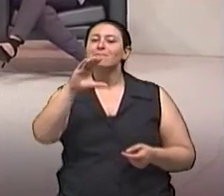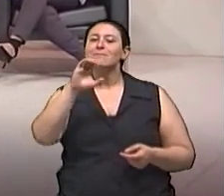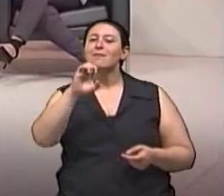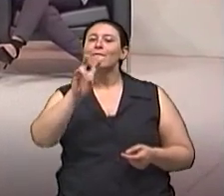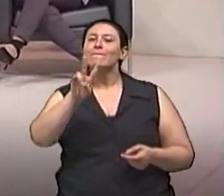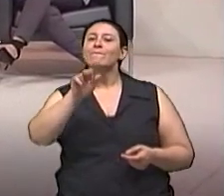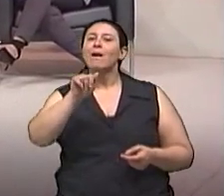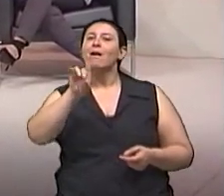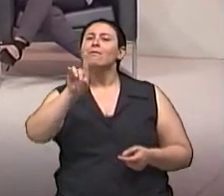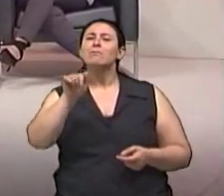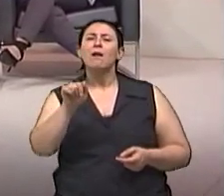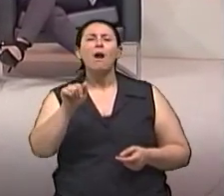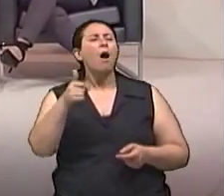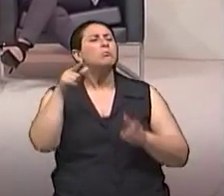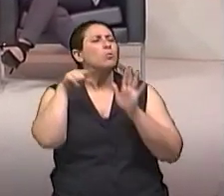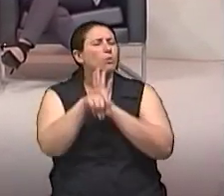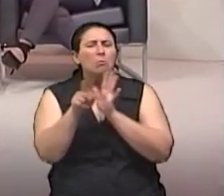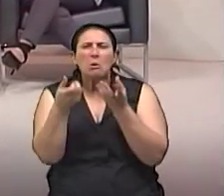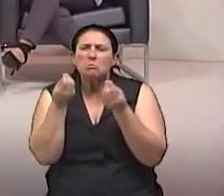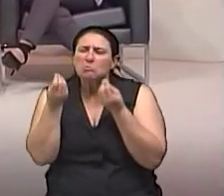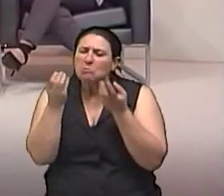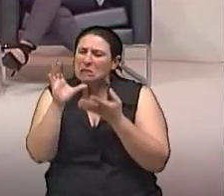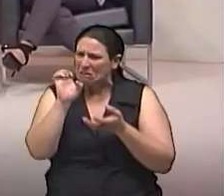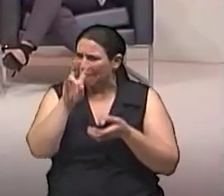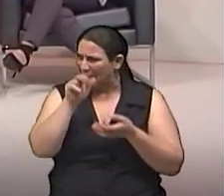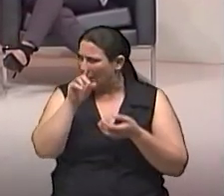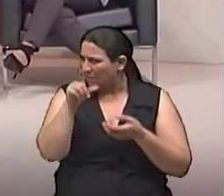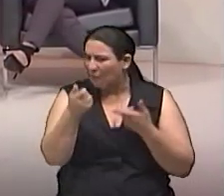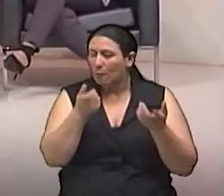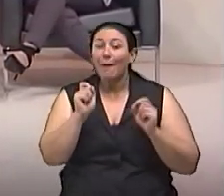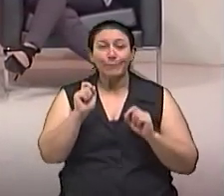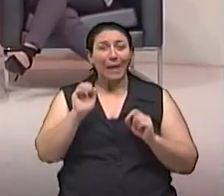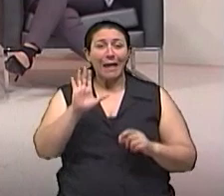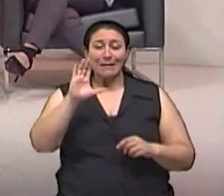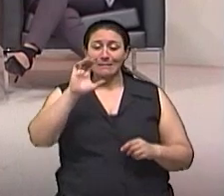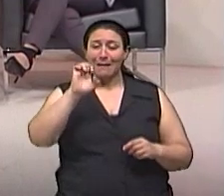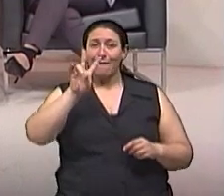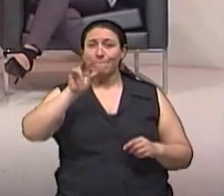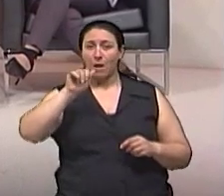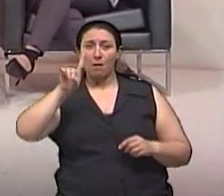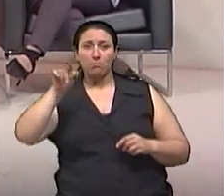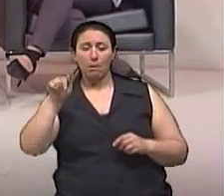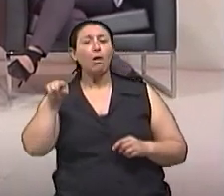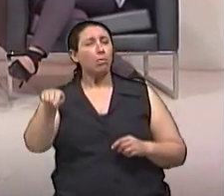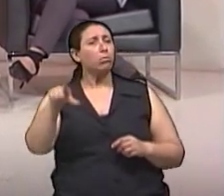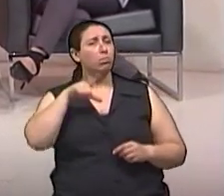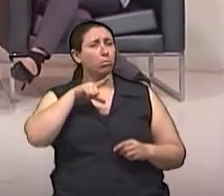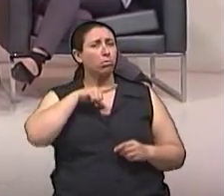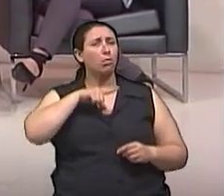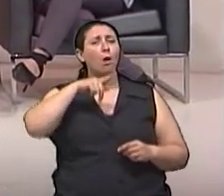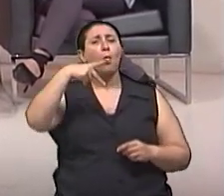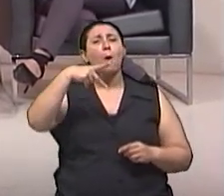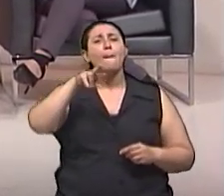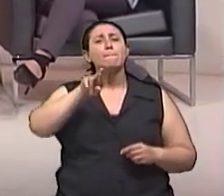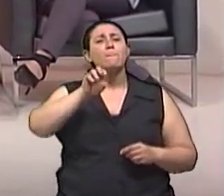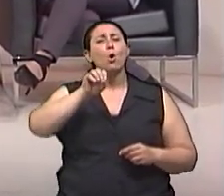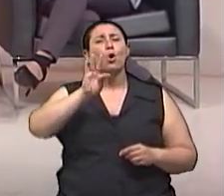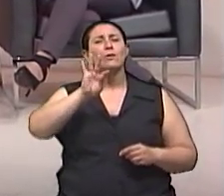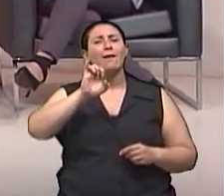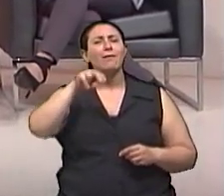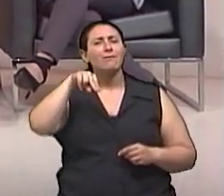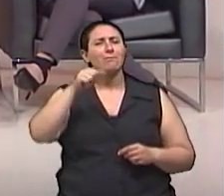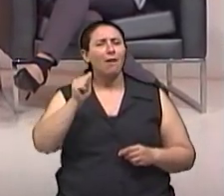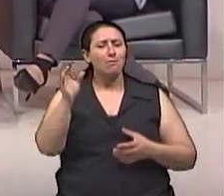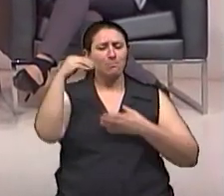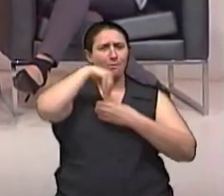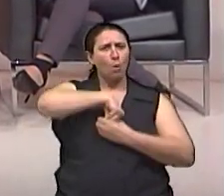aí isso faz... O a cevada faz? A cevada, ela tem um tipo de proteína chamada gliadina Que é a mesma que tem no trigo,